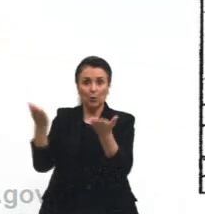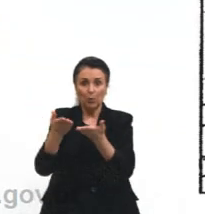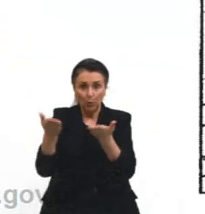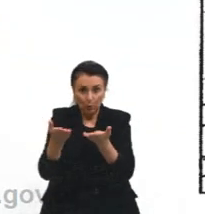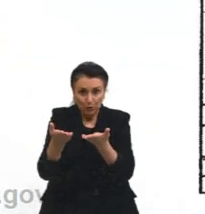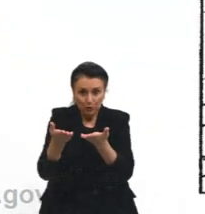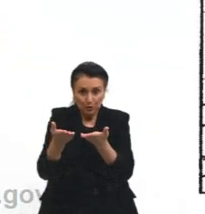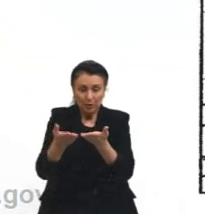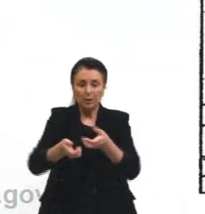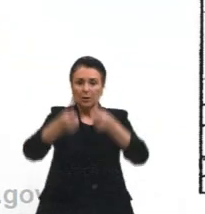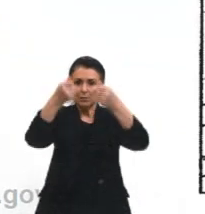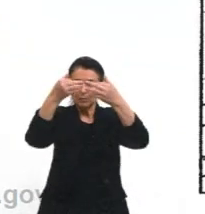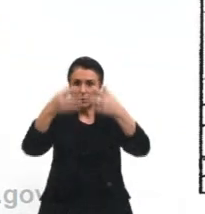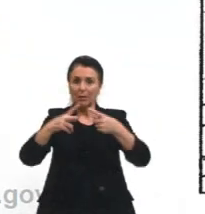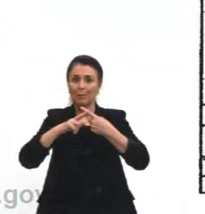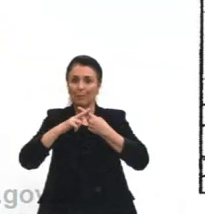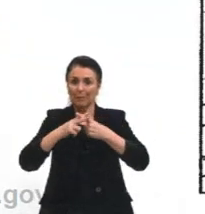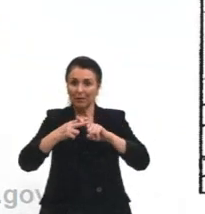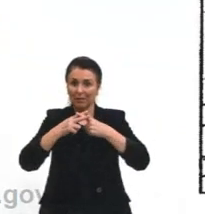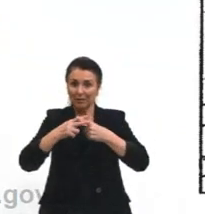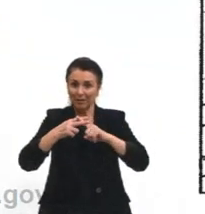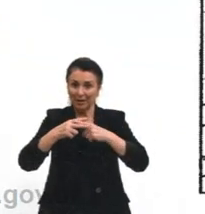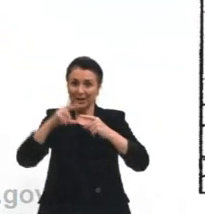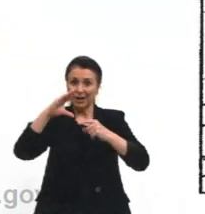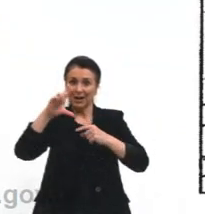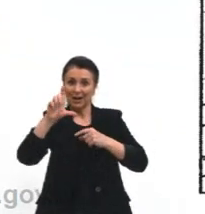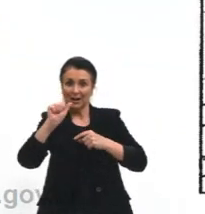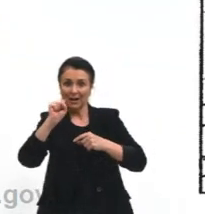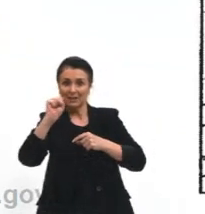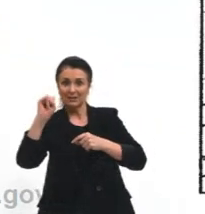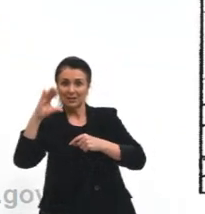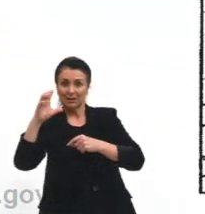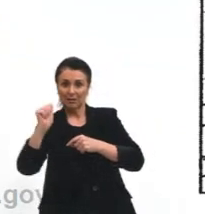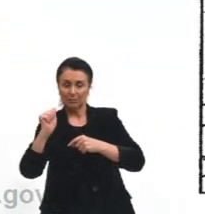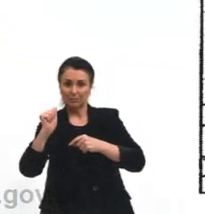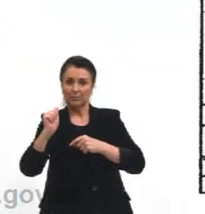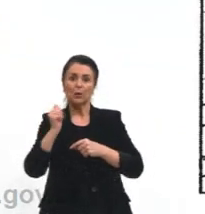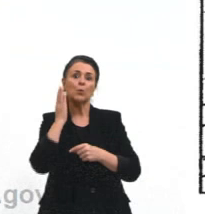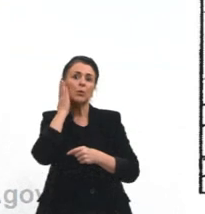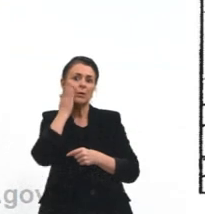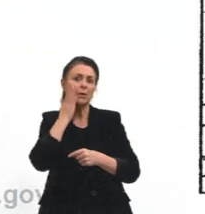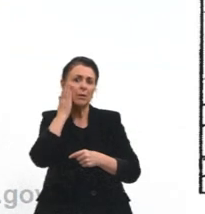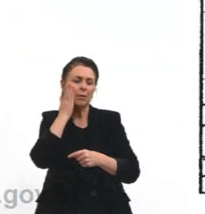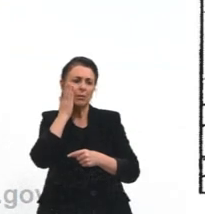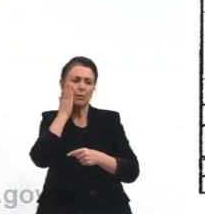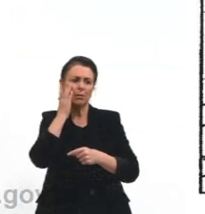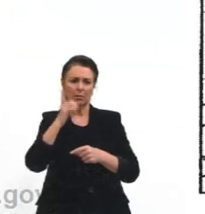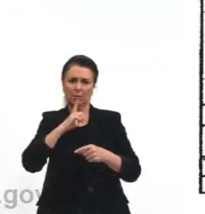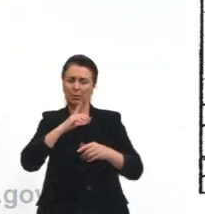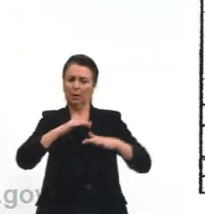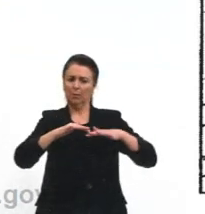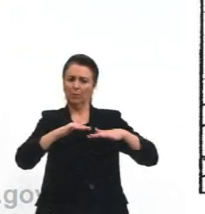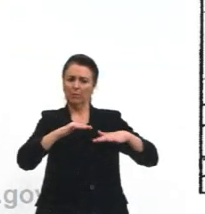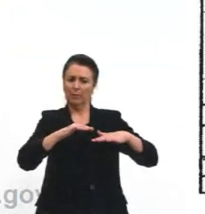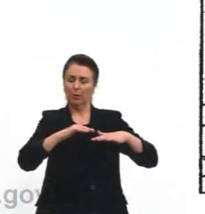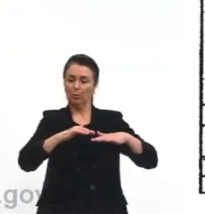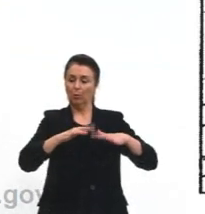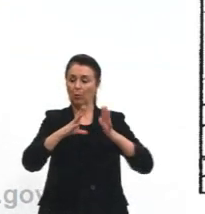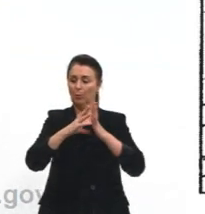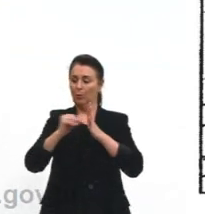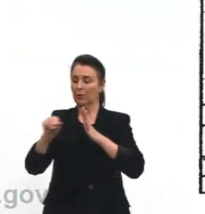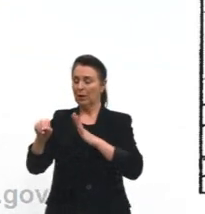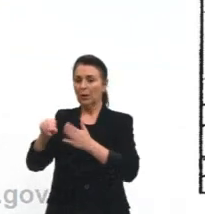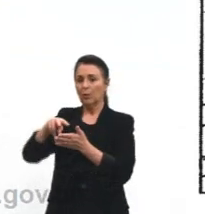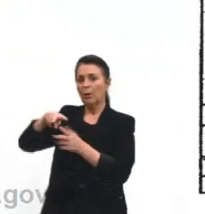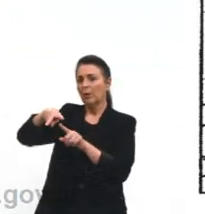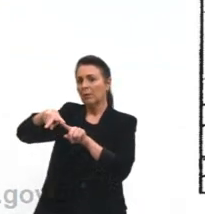especificamente da mecânica clássica. Vamos lá, as afirmações. Cascão encontra-se em movimento em relação ao skate